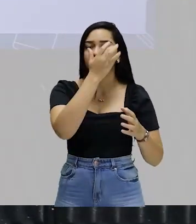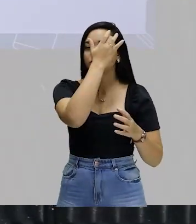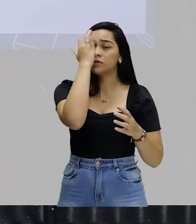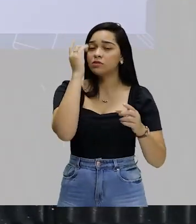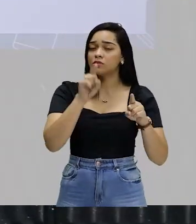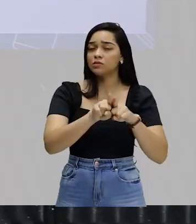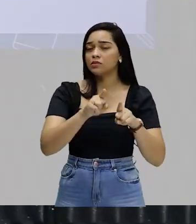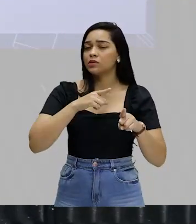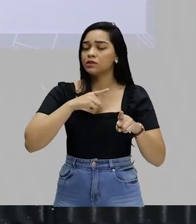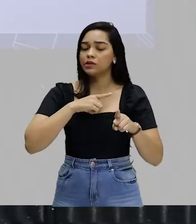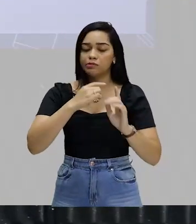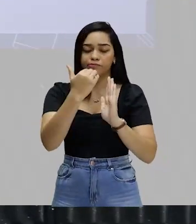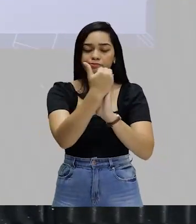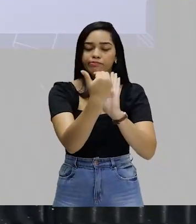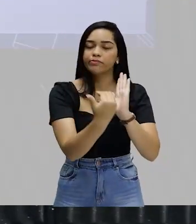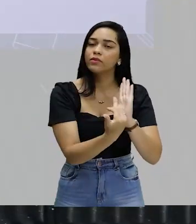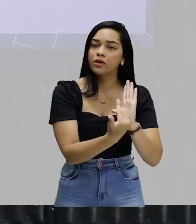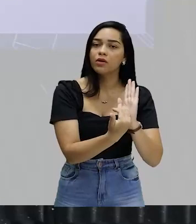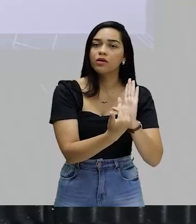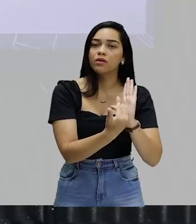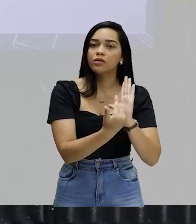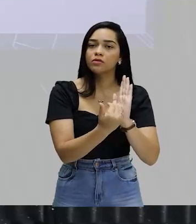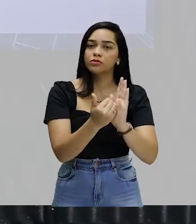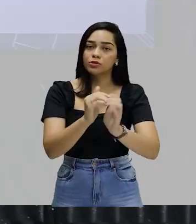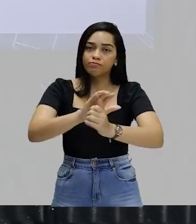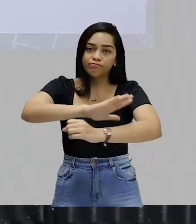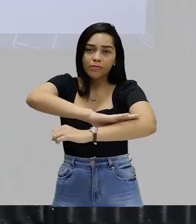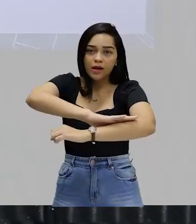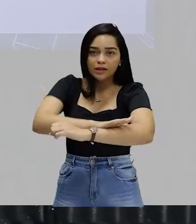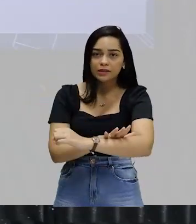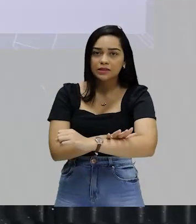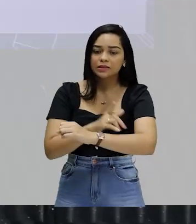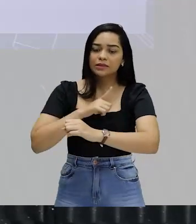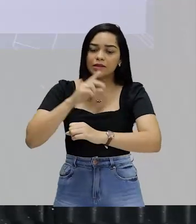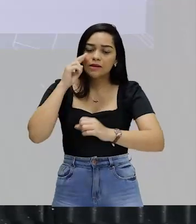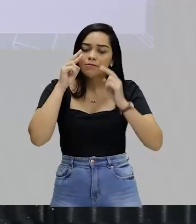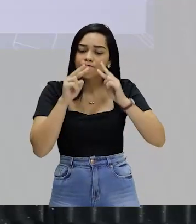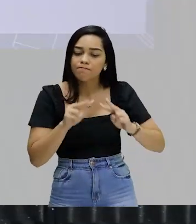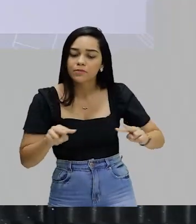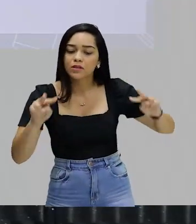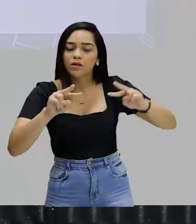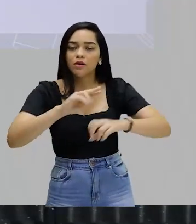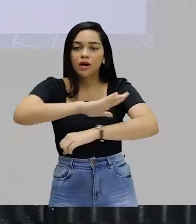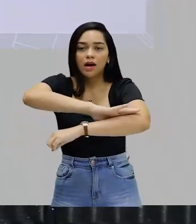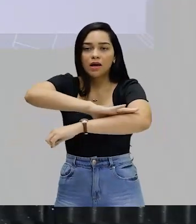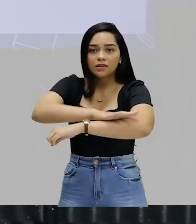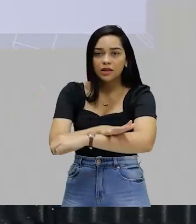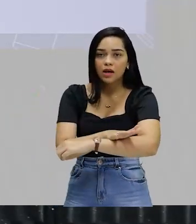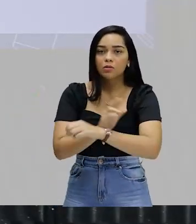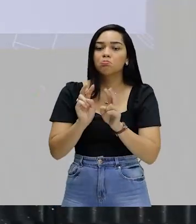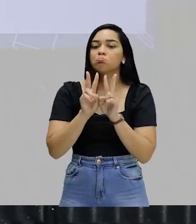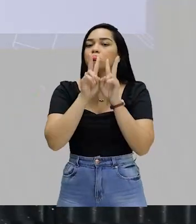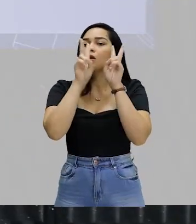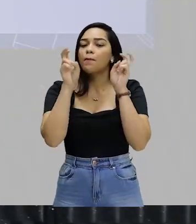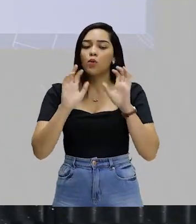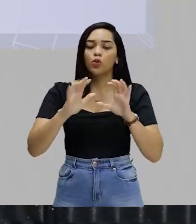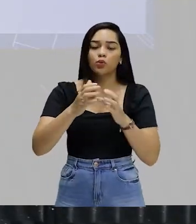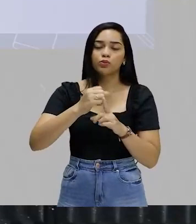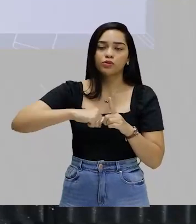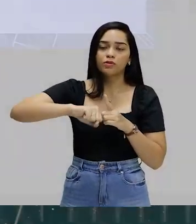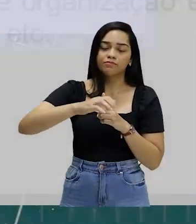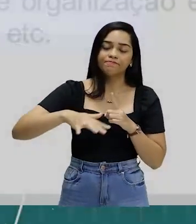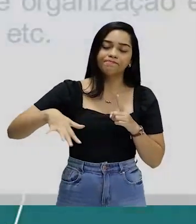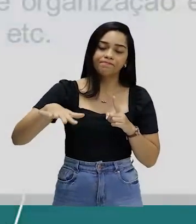por esse critério racista, por essa visão racial sobre os grupos sociais.